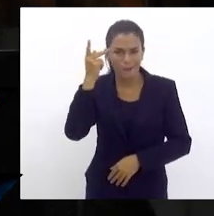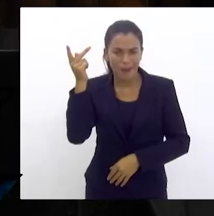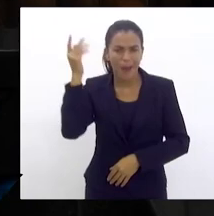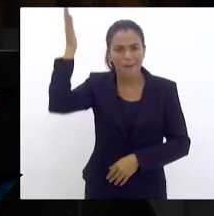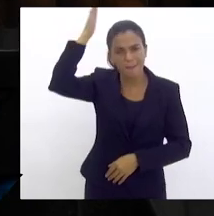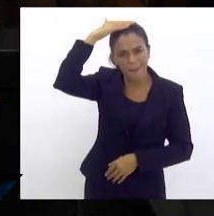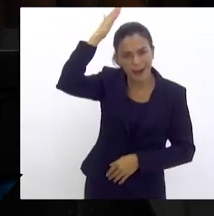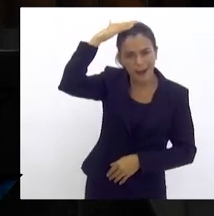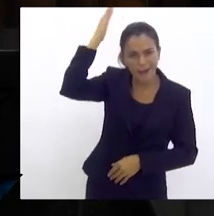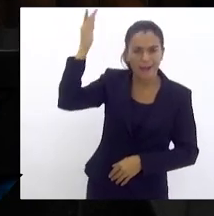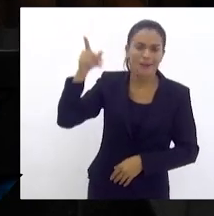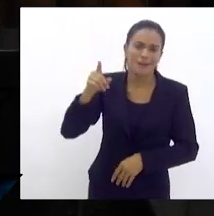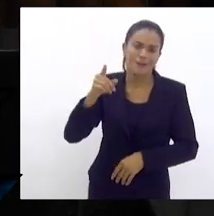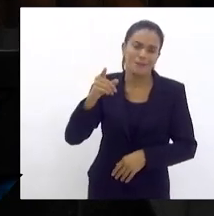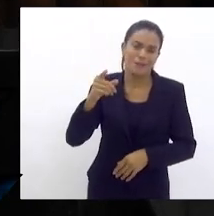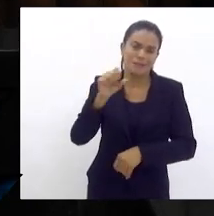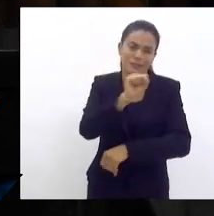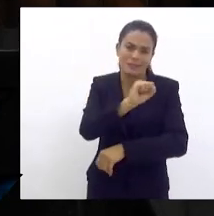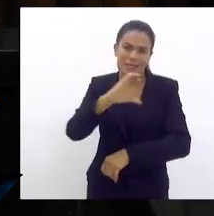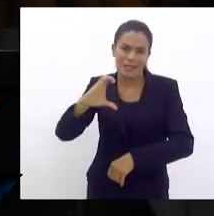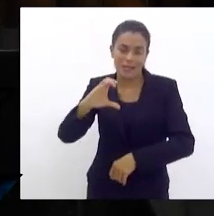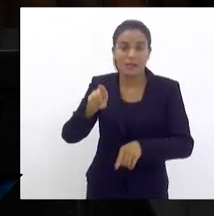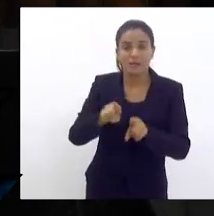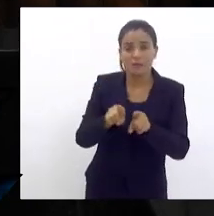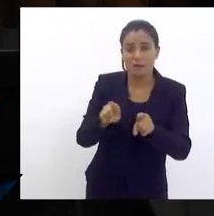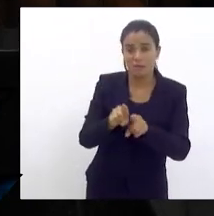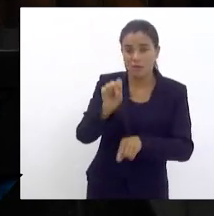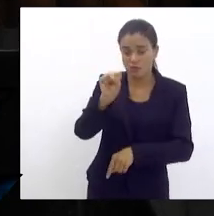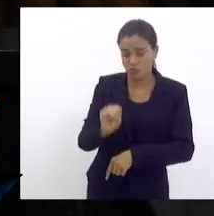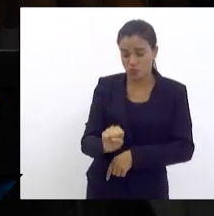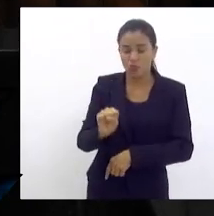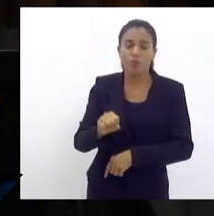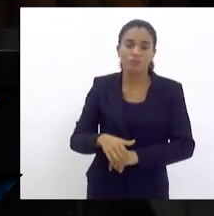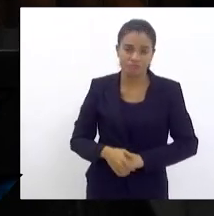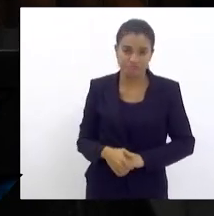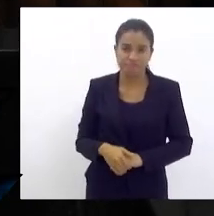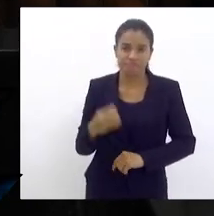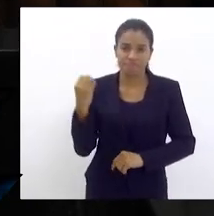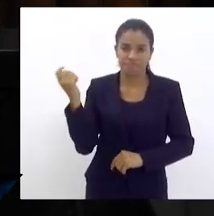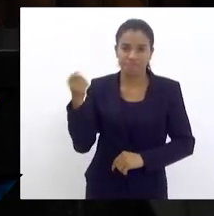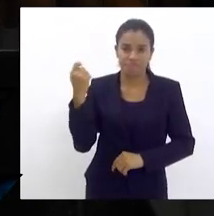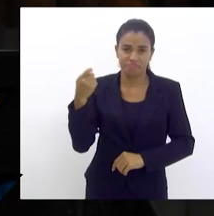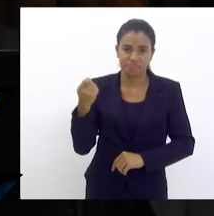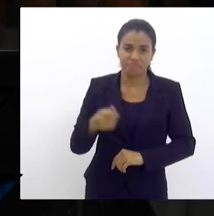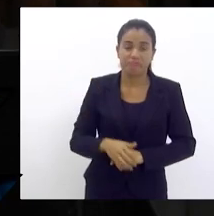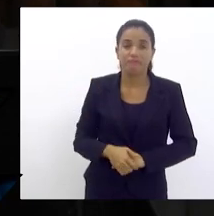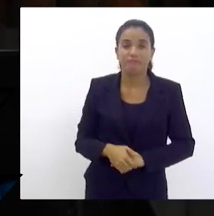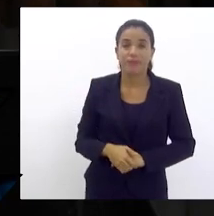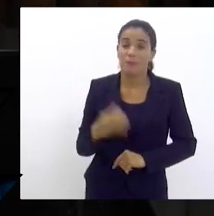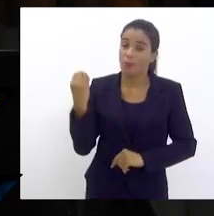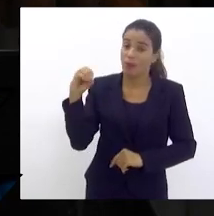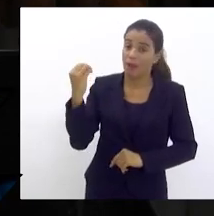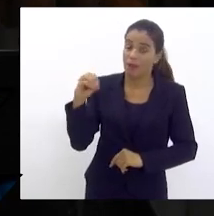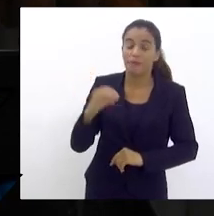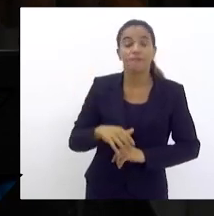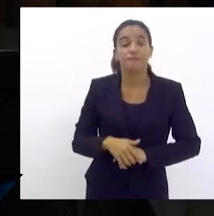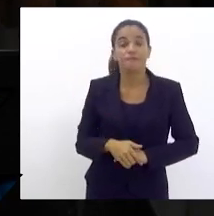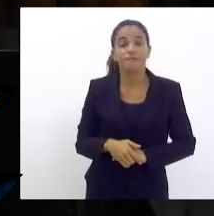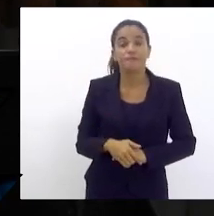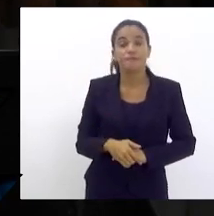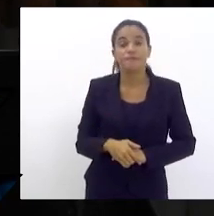do Paraná, de Santa Catarina e do Rio Grande do Sul. Não é admissível